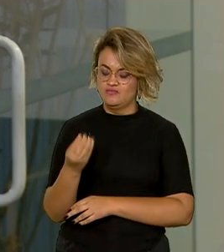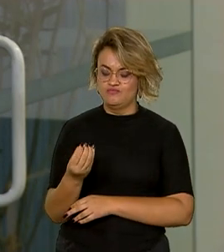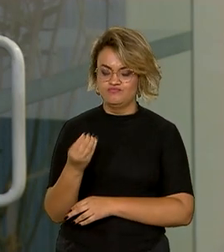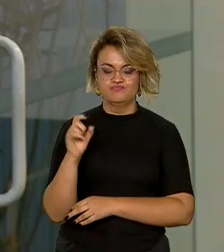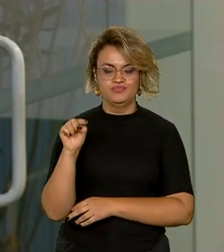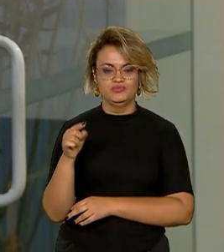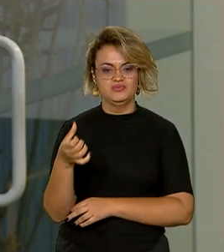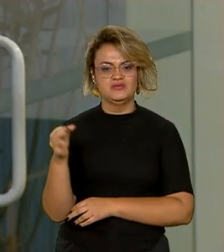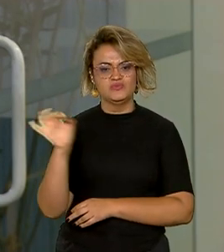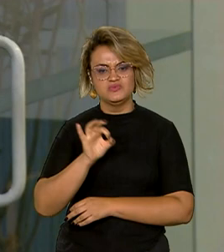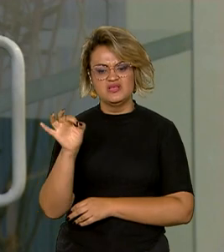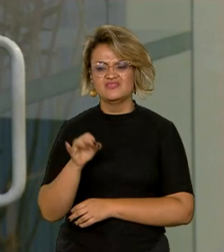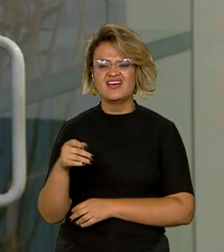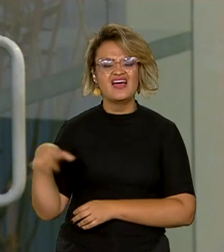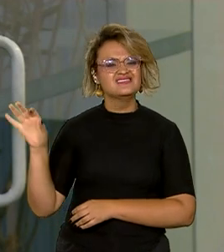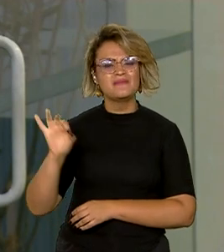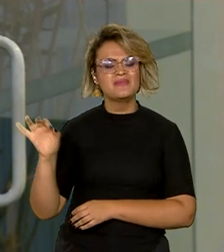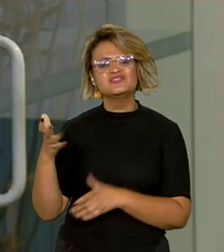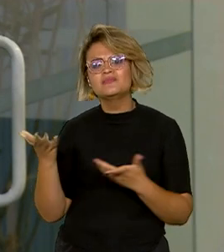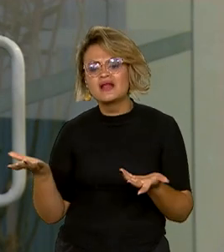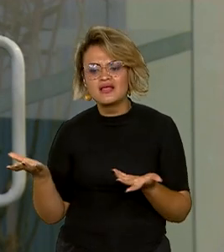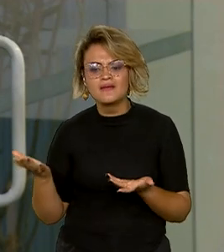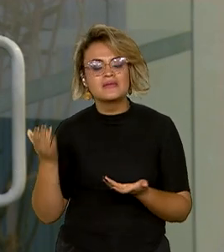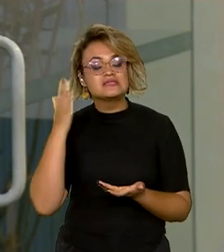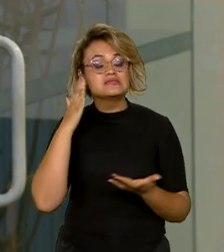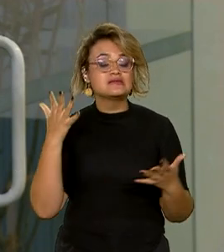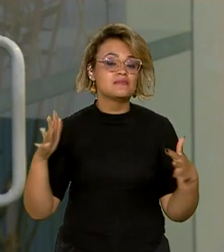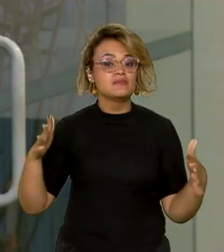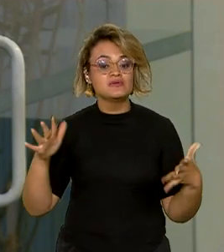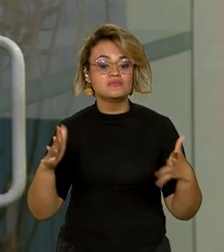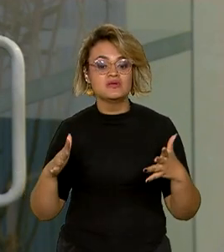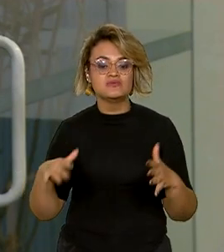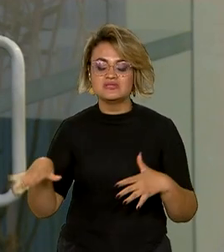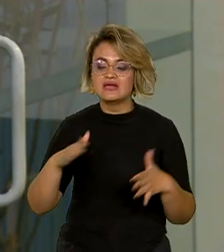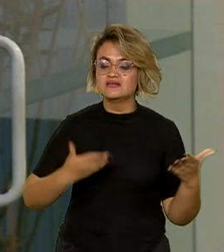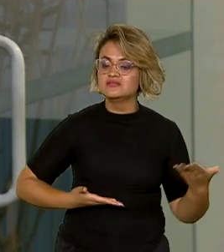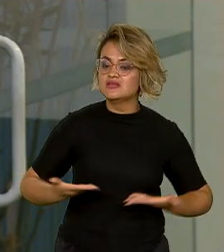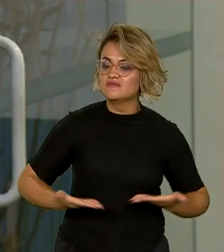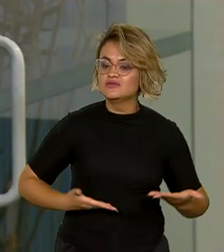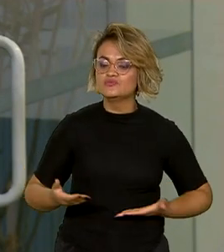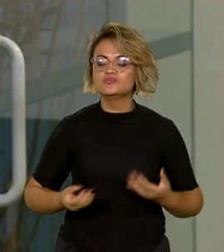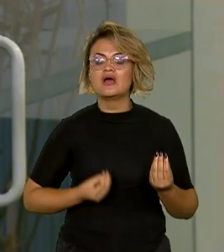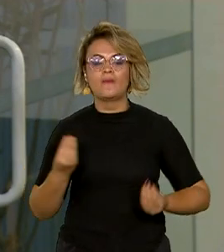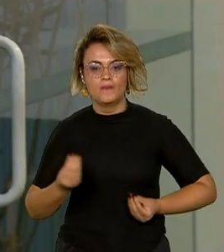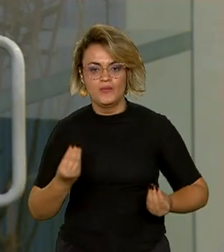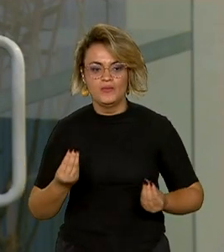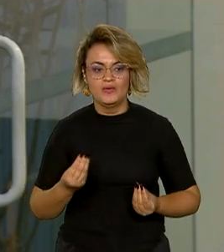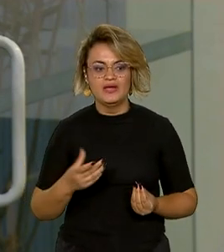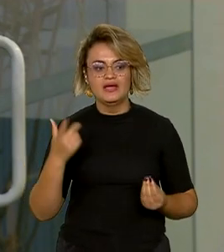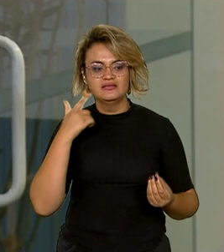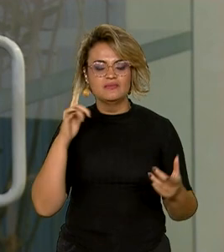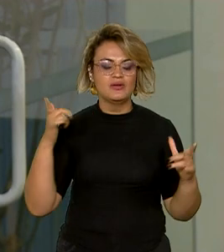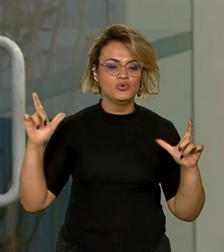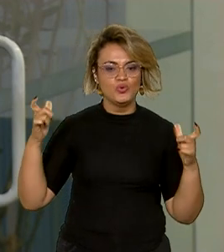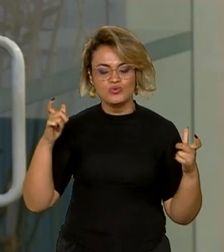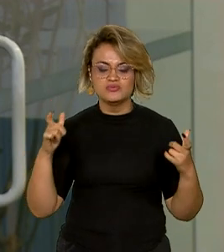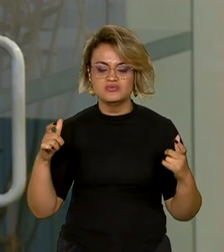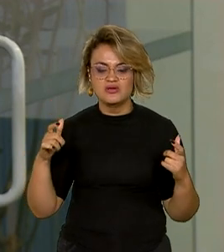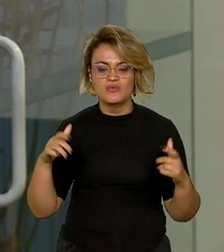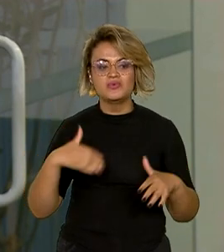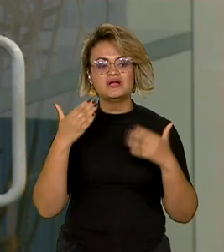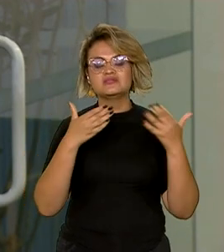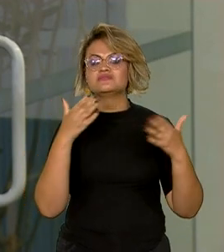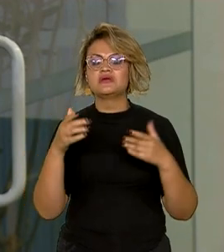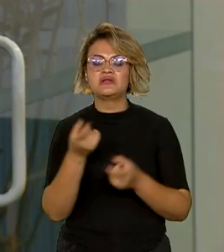E aí, para que serve esse índice? Não só para a gente mensurar como é que está indo o setor de serviços, porque ele dá uma sinalização do tamanho do